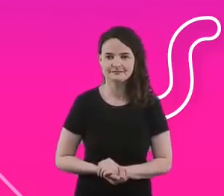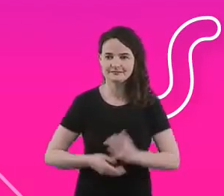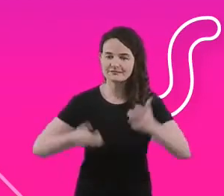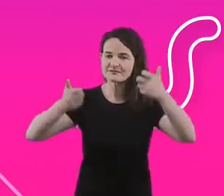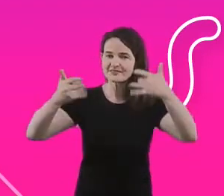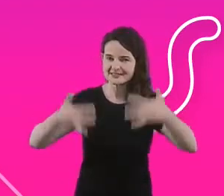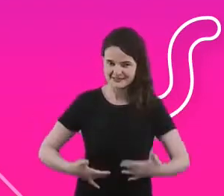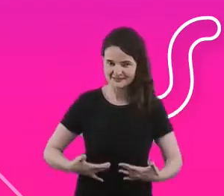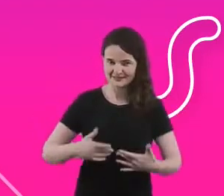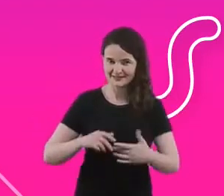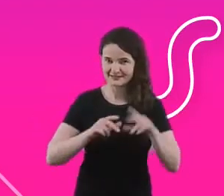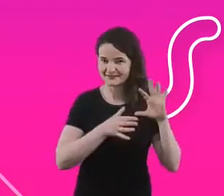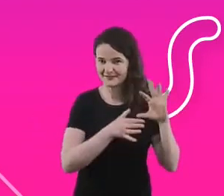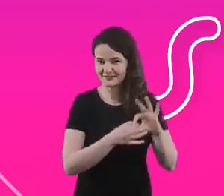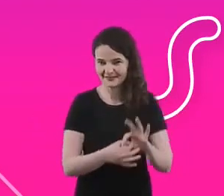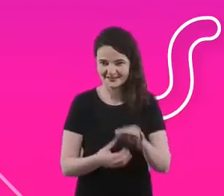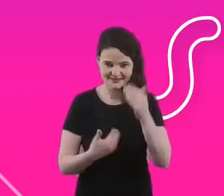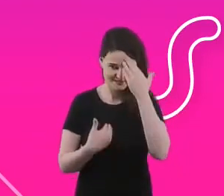Obrigado, gente.